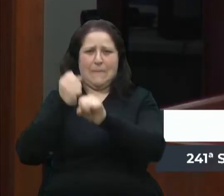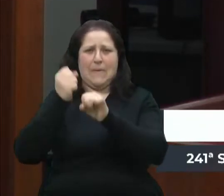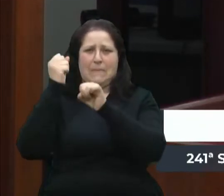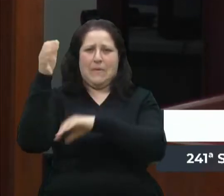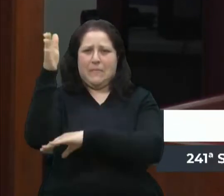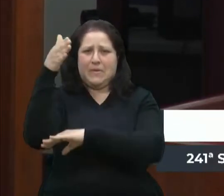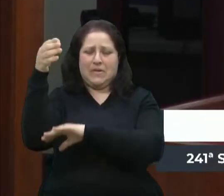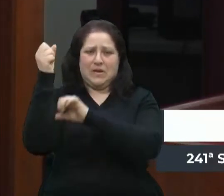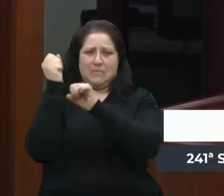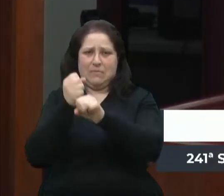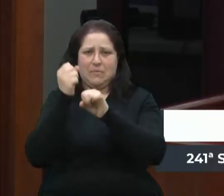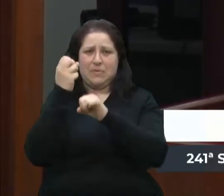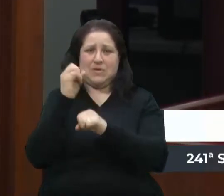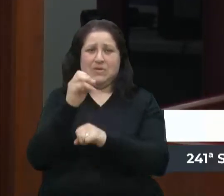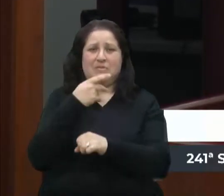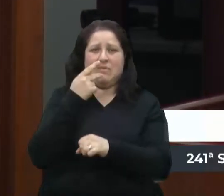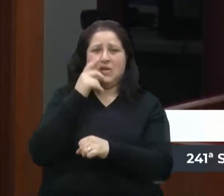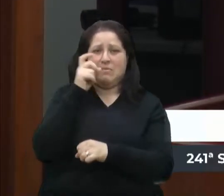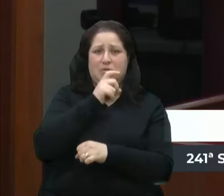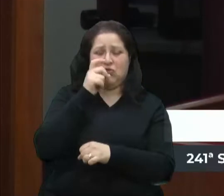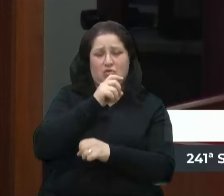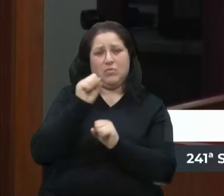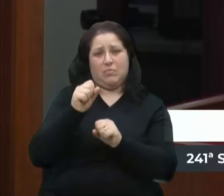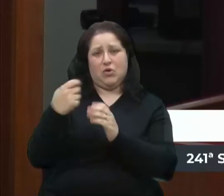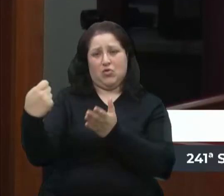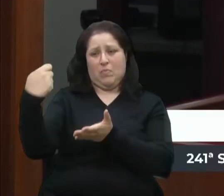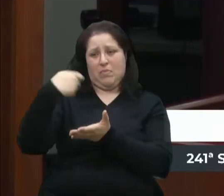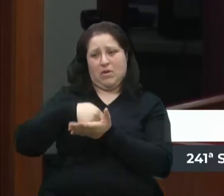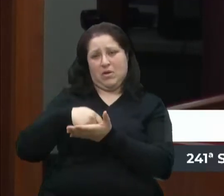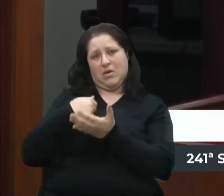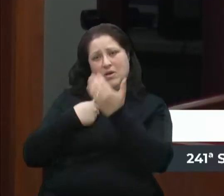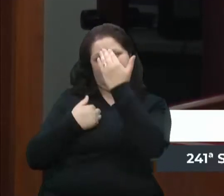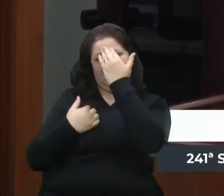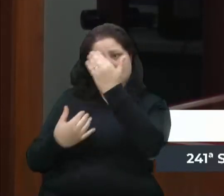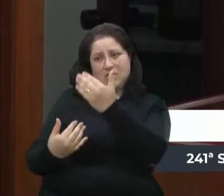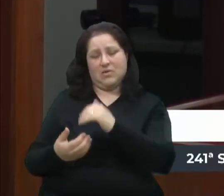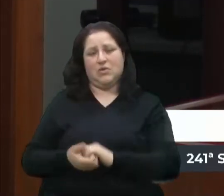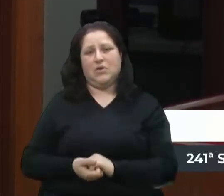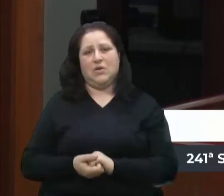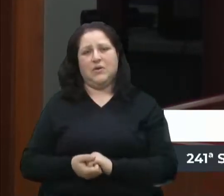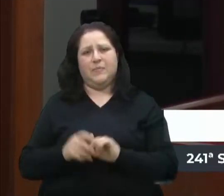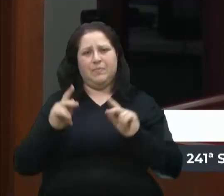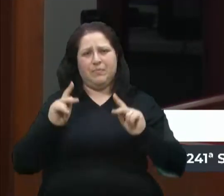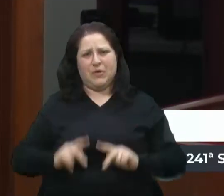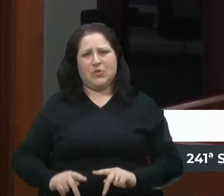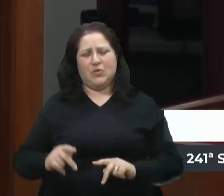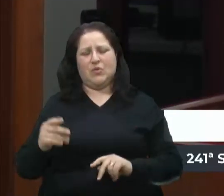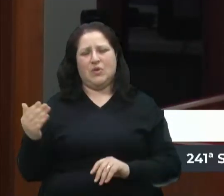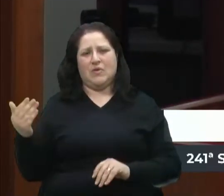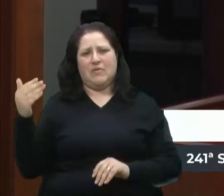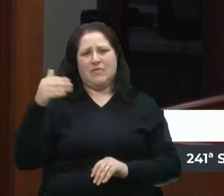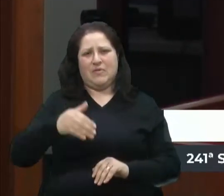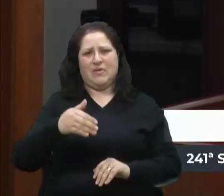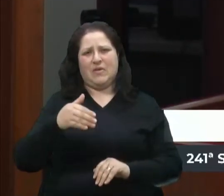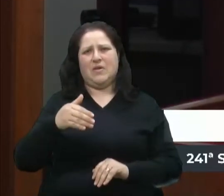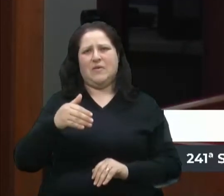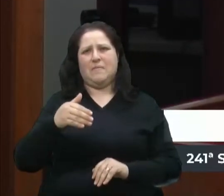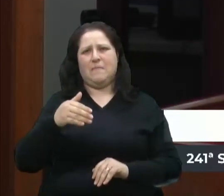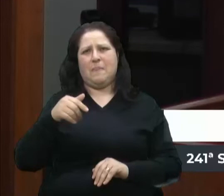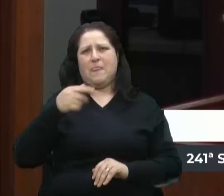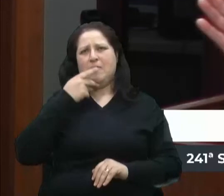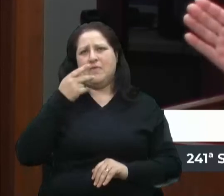é mentira pode pagar para mim que eu agradeço muito. Então é o seguinte, venho aqui dizer que a gente, que vocês quebraram o vidro de...